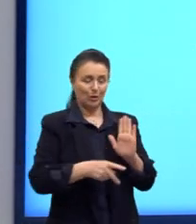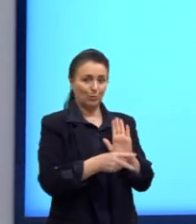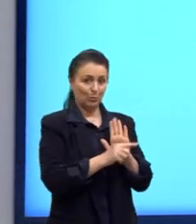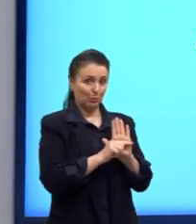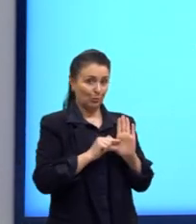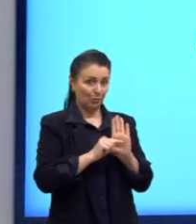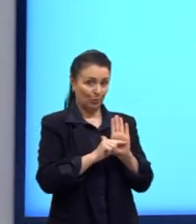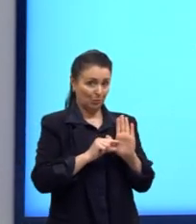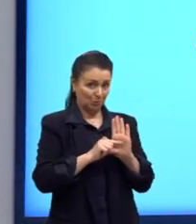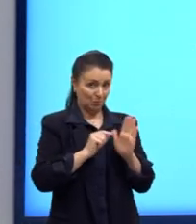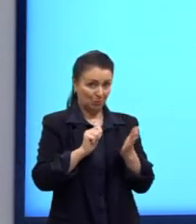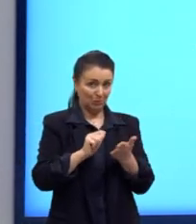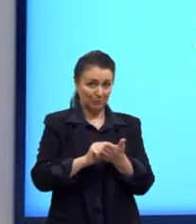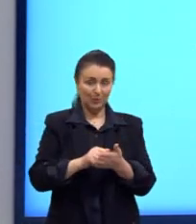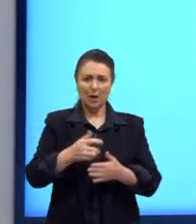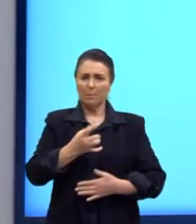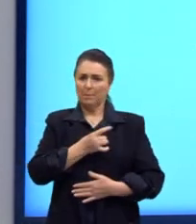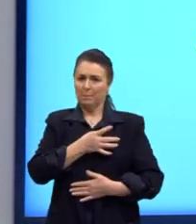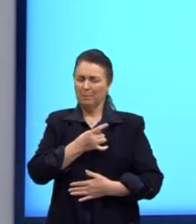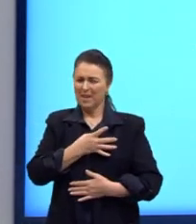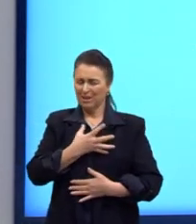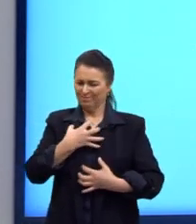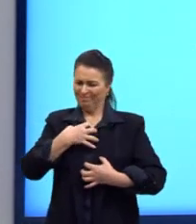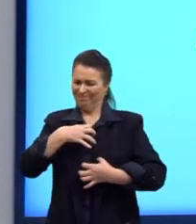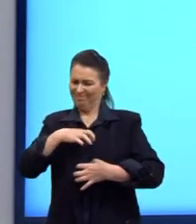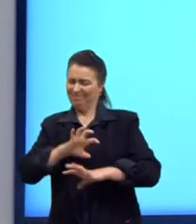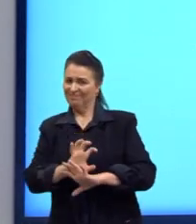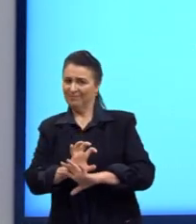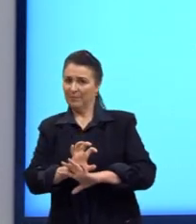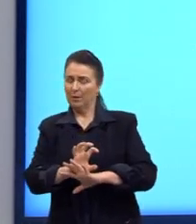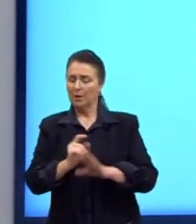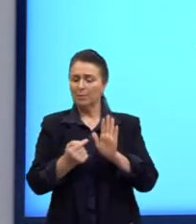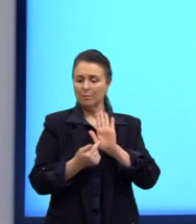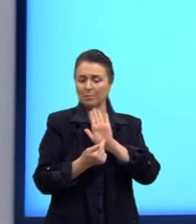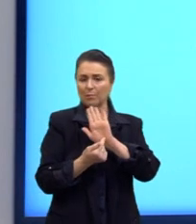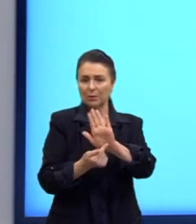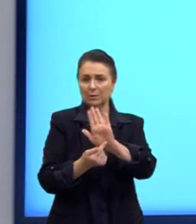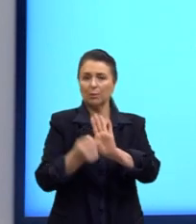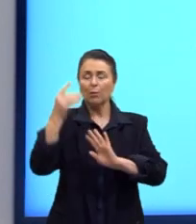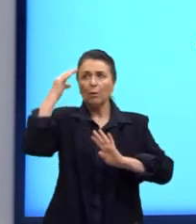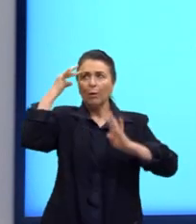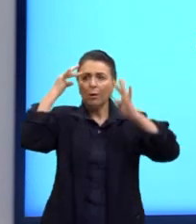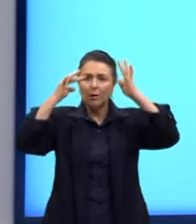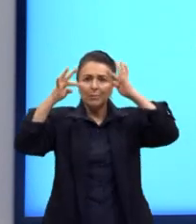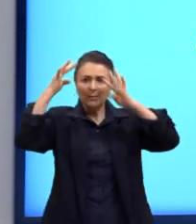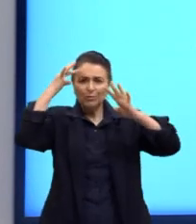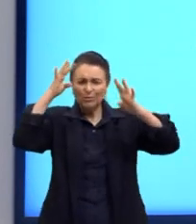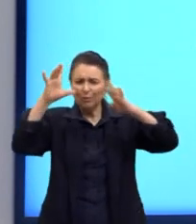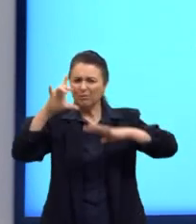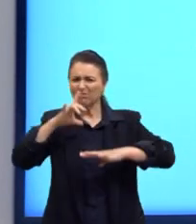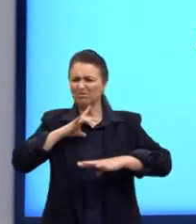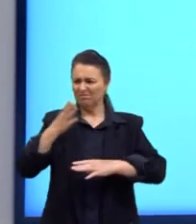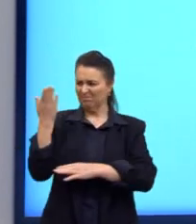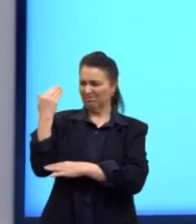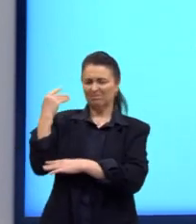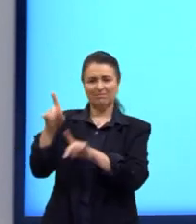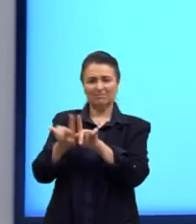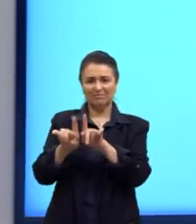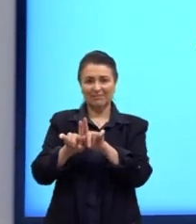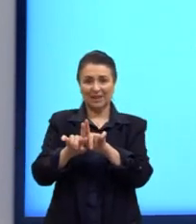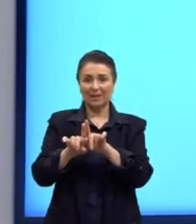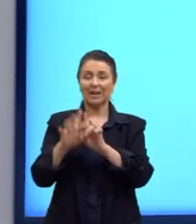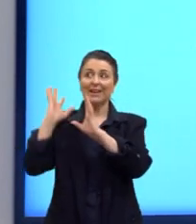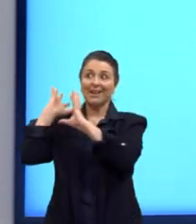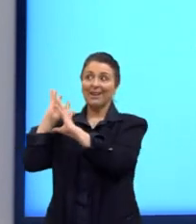medos, seus receios, todos vindo, aflorando. a imaginação, era uma coisa que tinha ficado para trás, mas eles